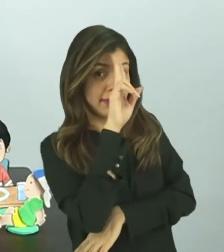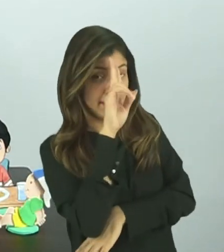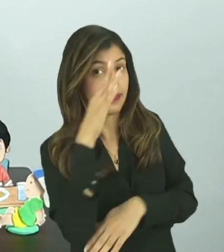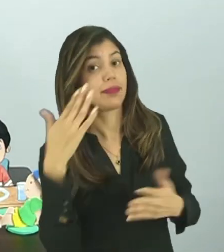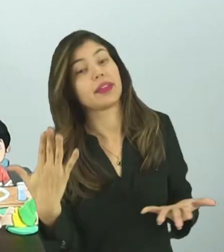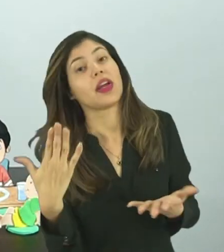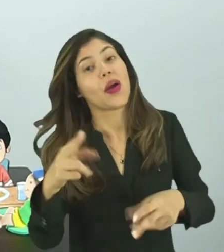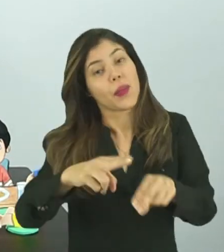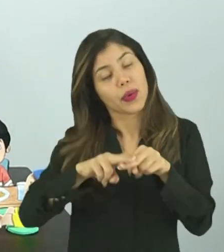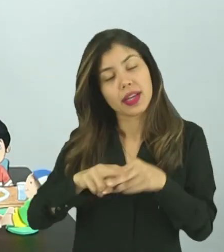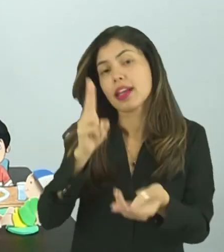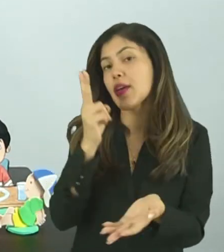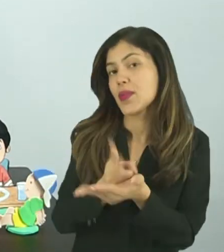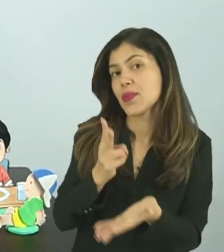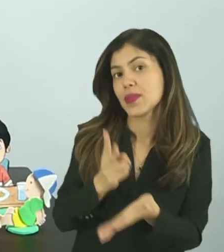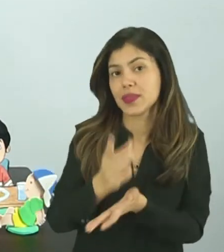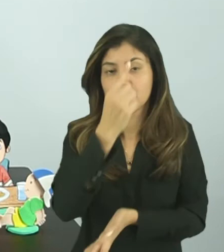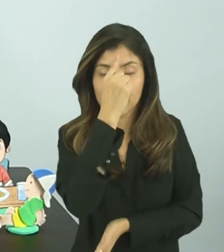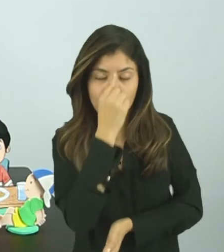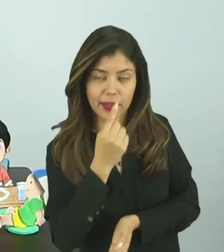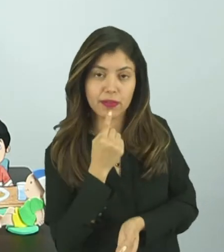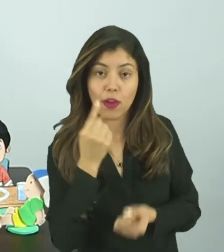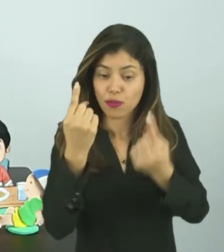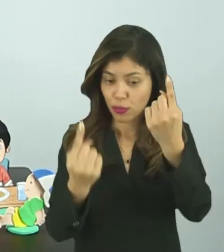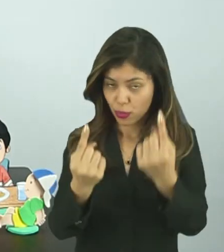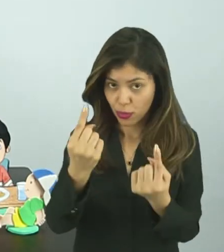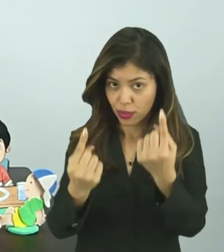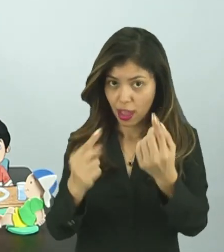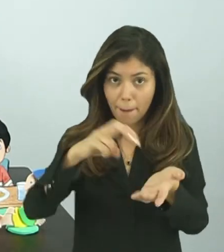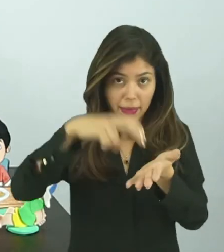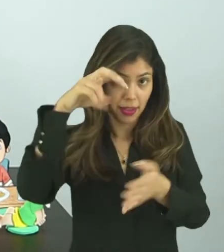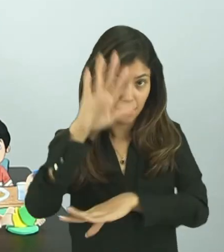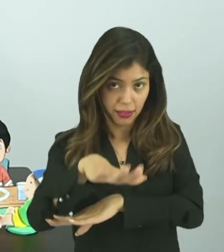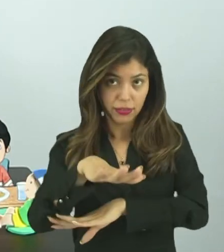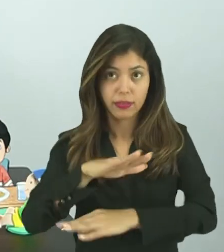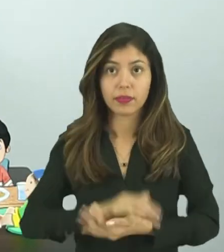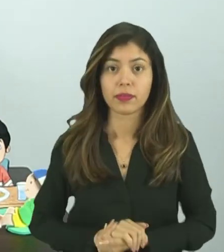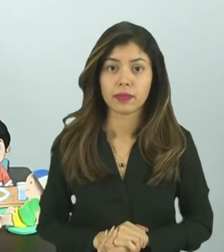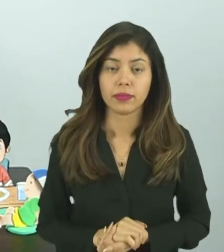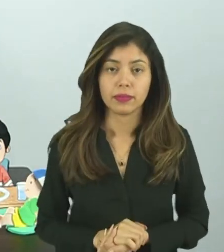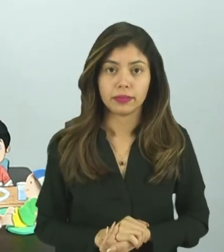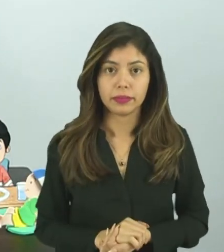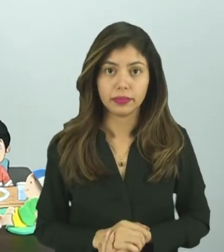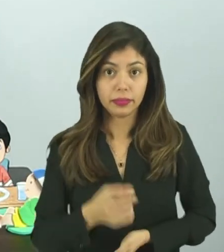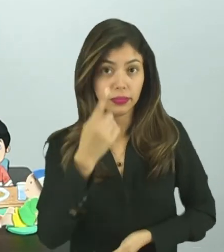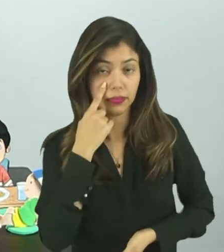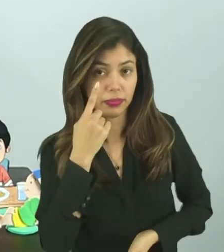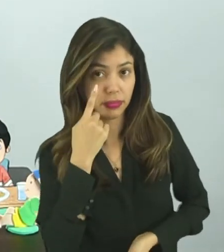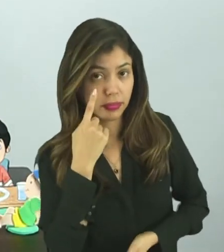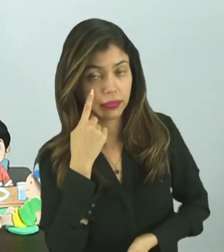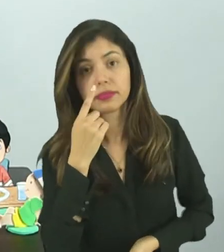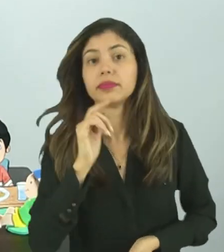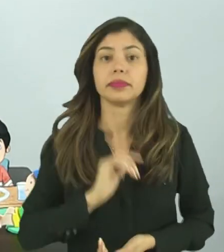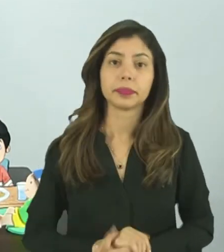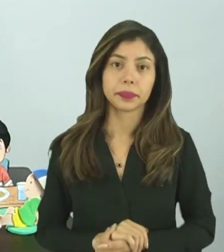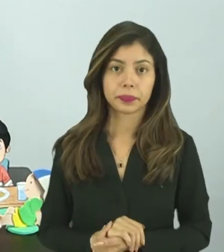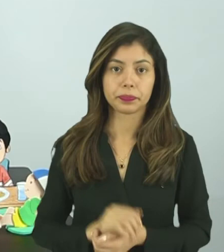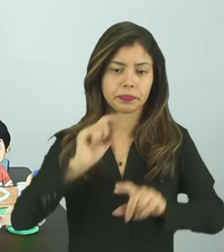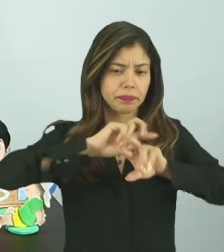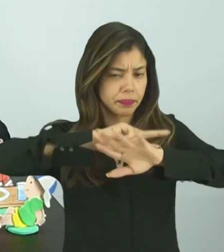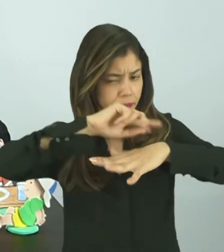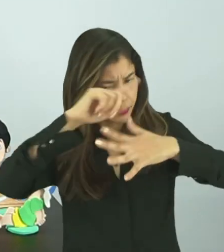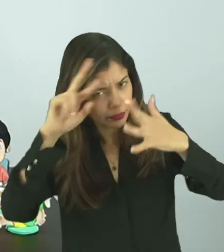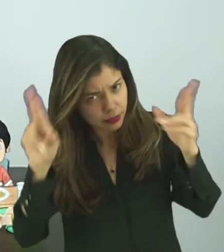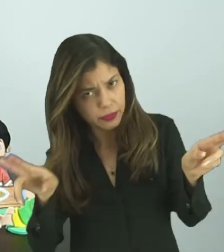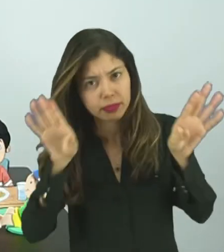isso, eu usei a mesma imagem nos dois períodos, manhã e tarde. E aí, a gente viu que várias